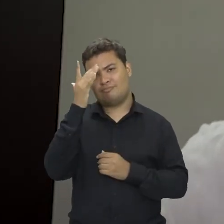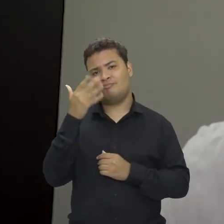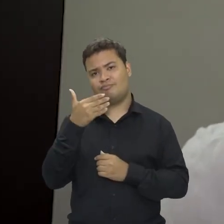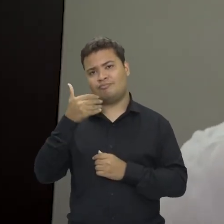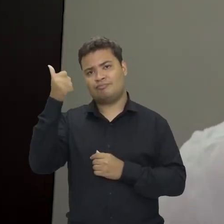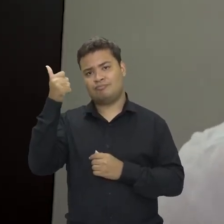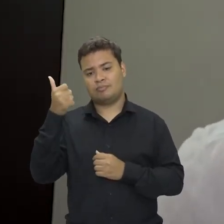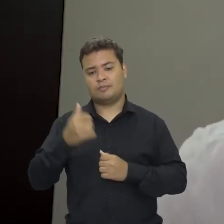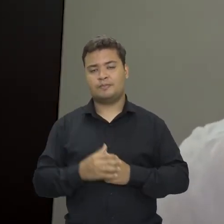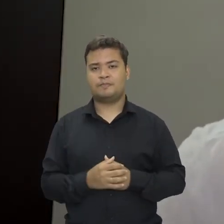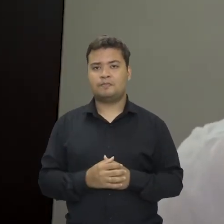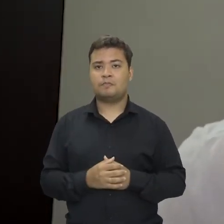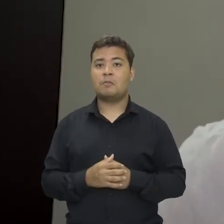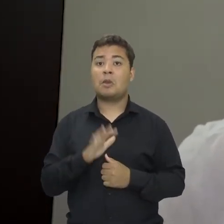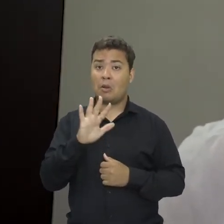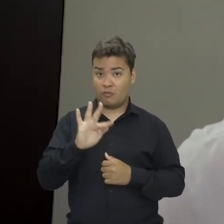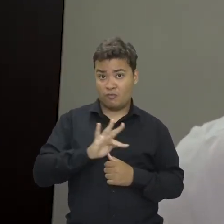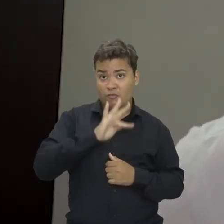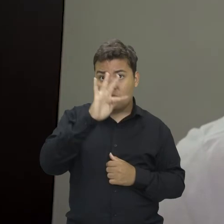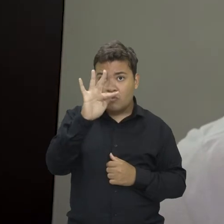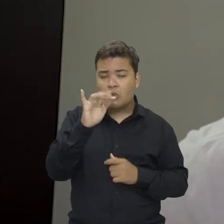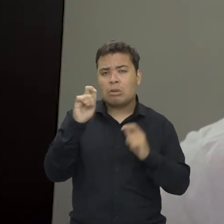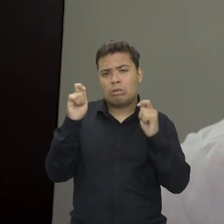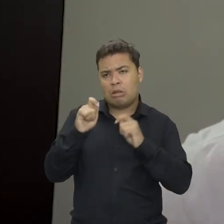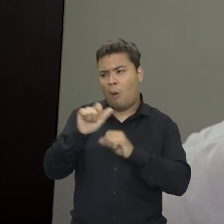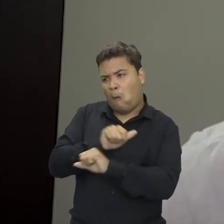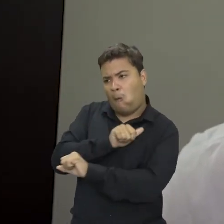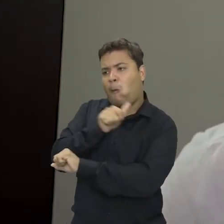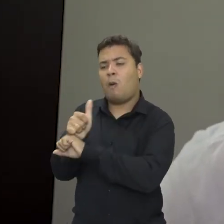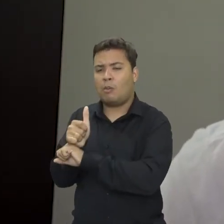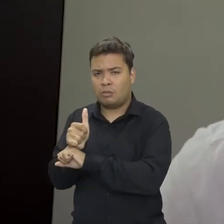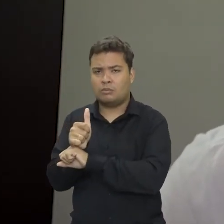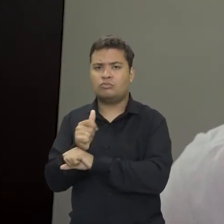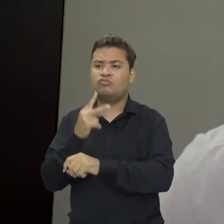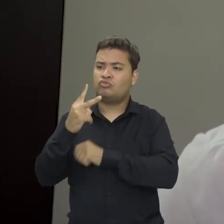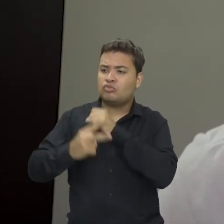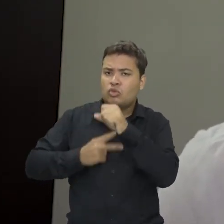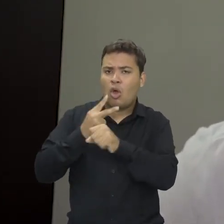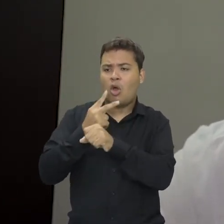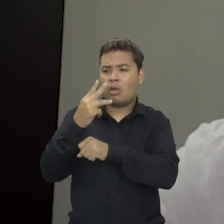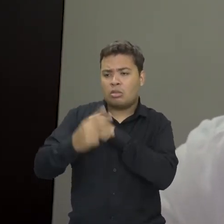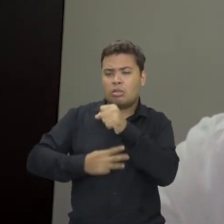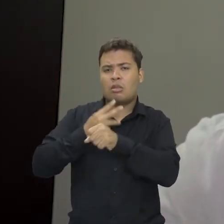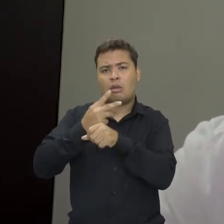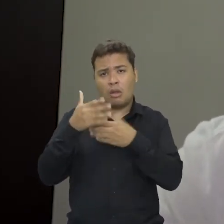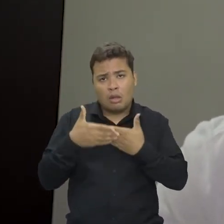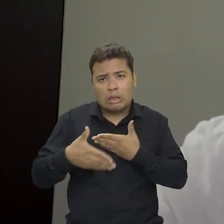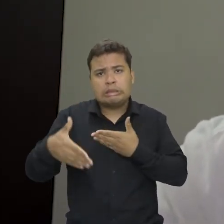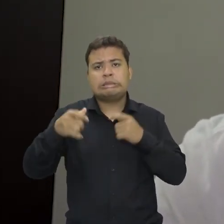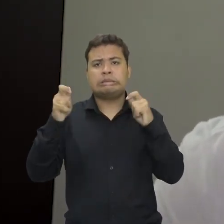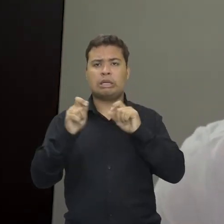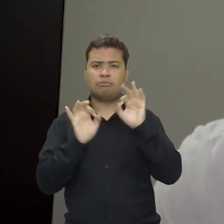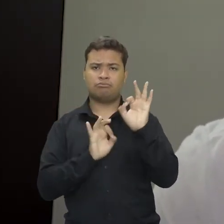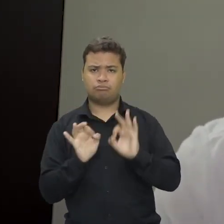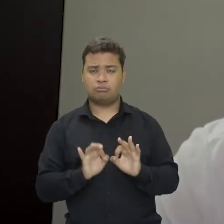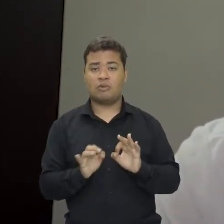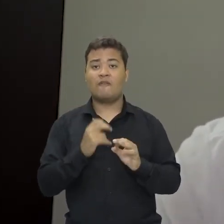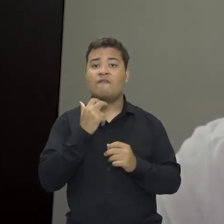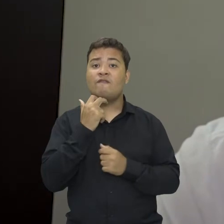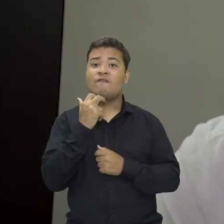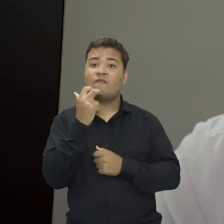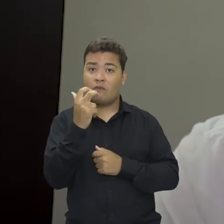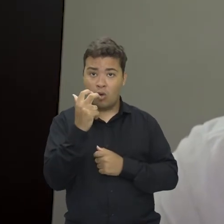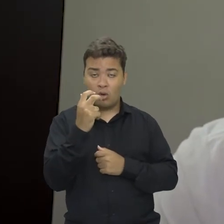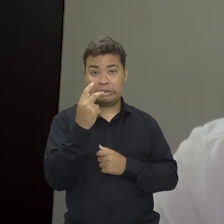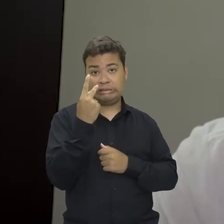essa barreira está próxima de ser superada. Acredito que nos próximos dois a três anos isso já seja superado e as